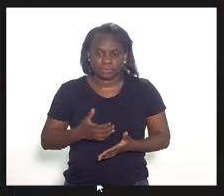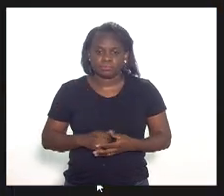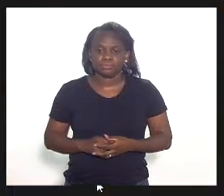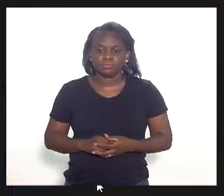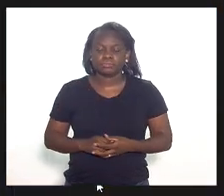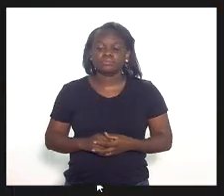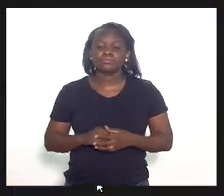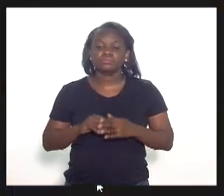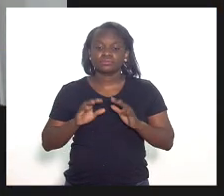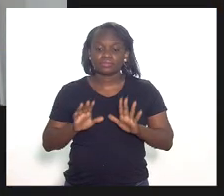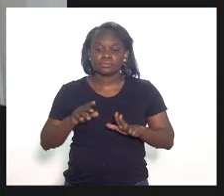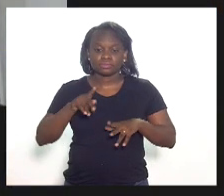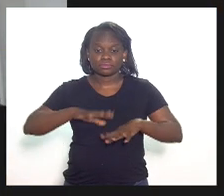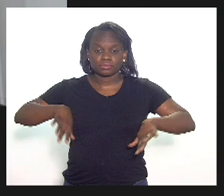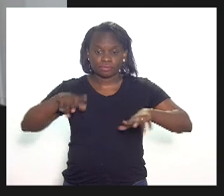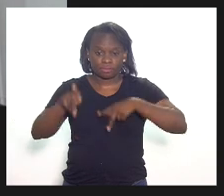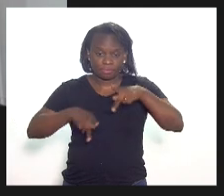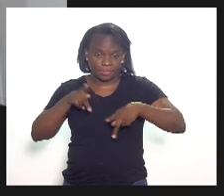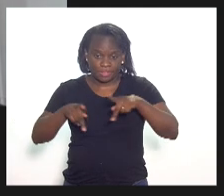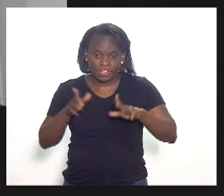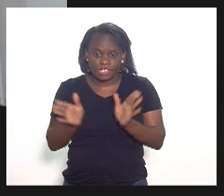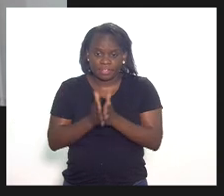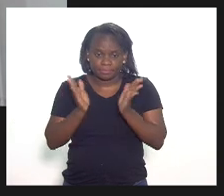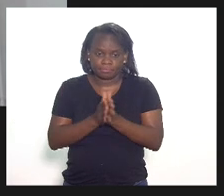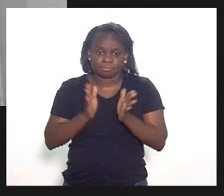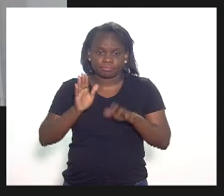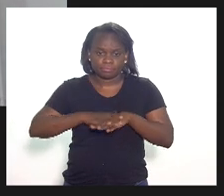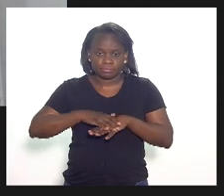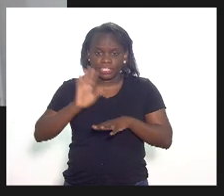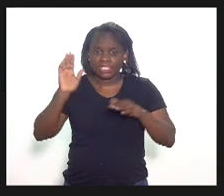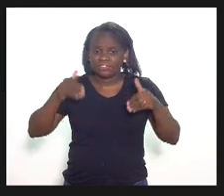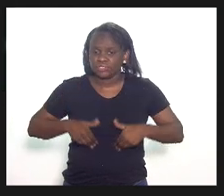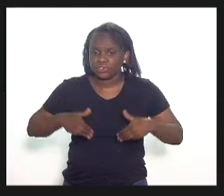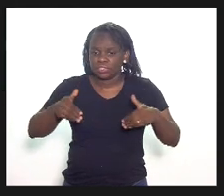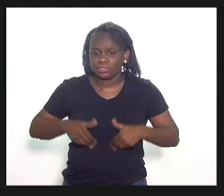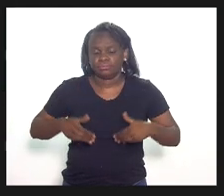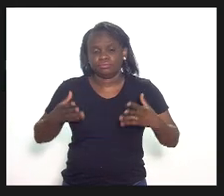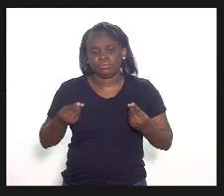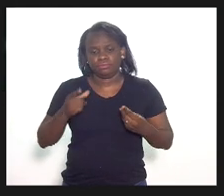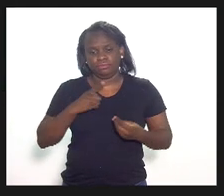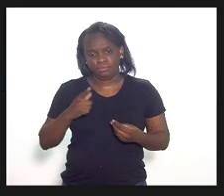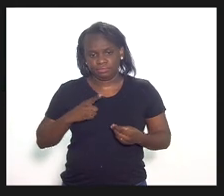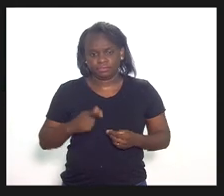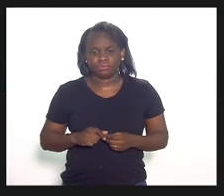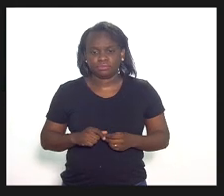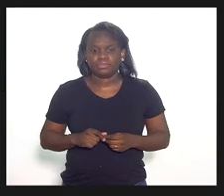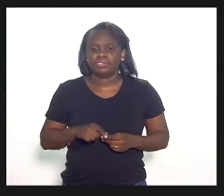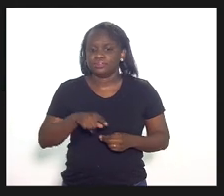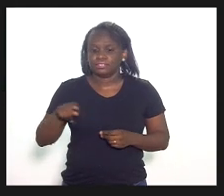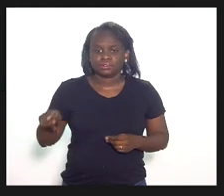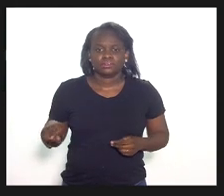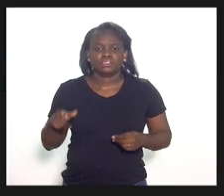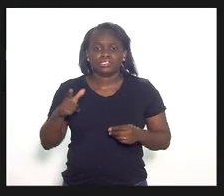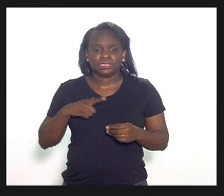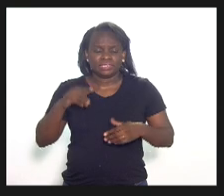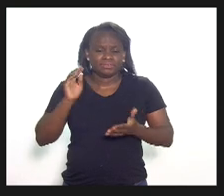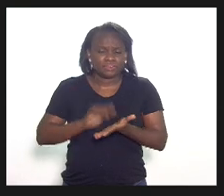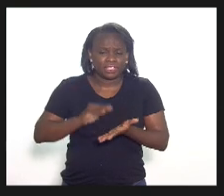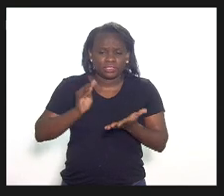A nossa população mais carente está faminta, está passando